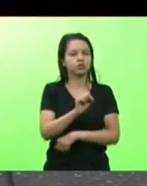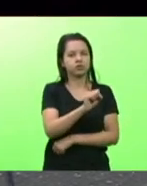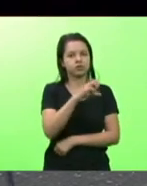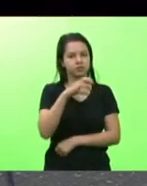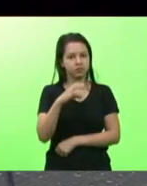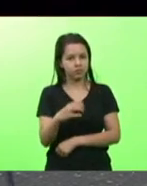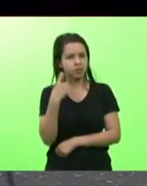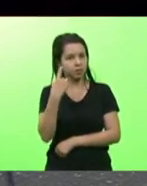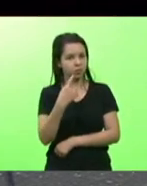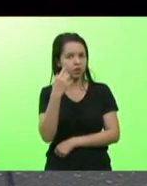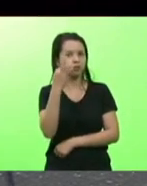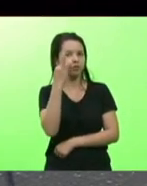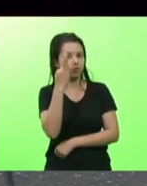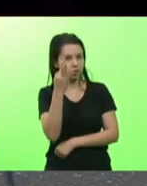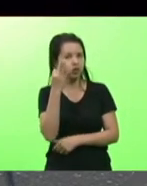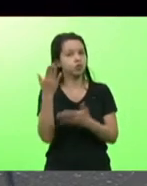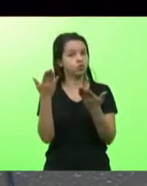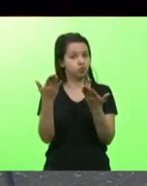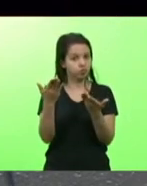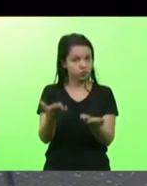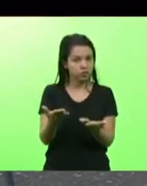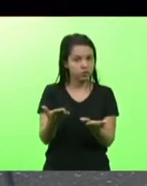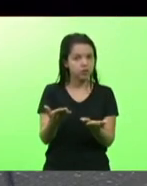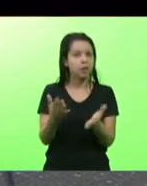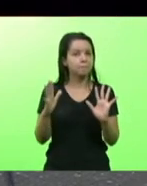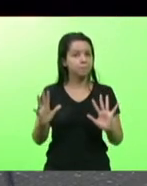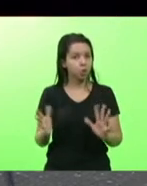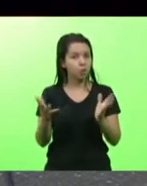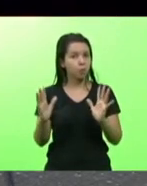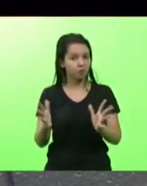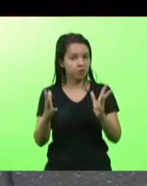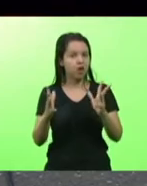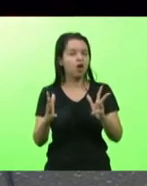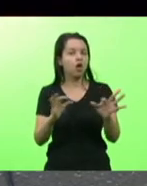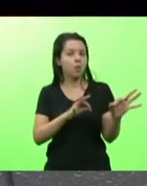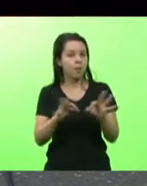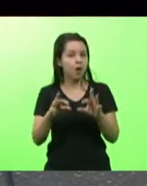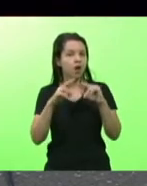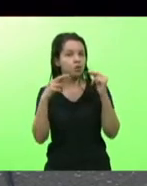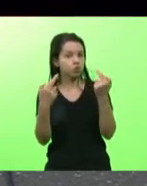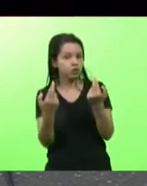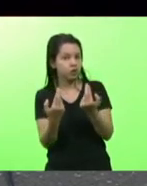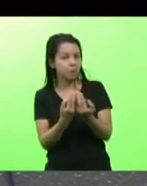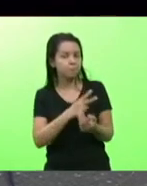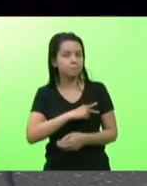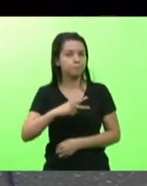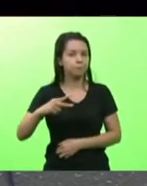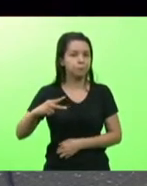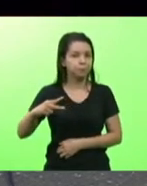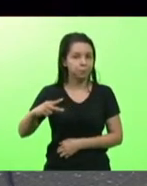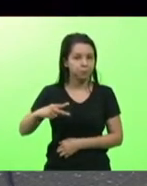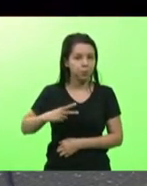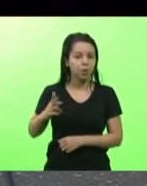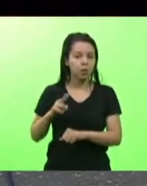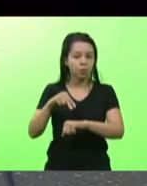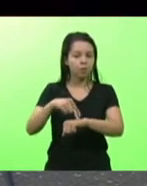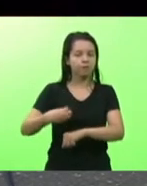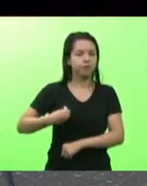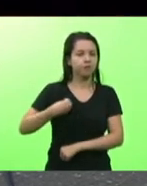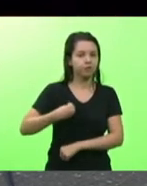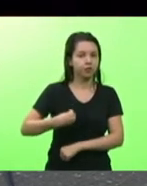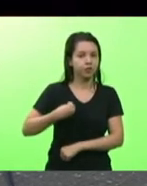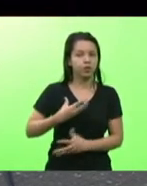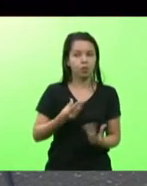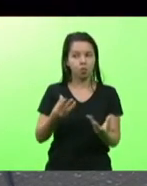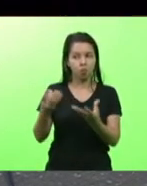vossa excelência que promoveu uma audiência pública que contou com a presença dos principais